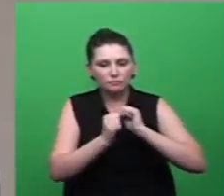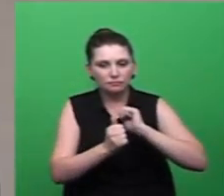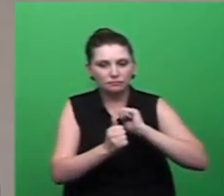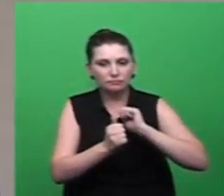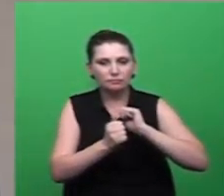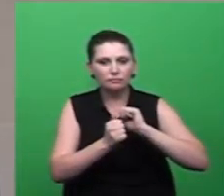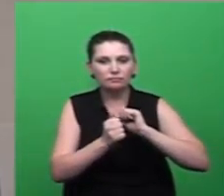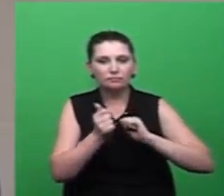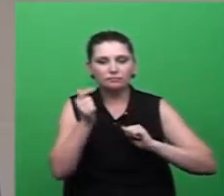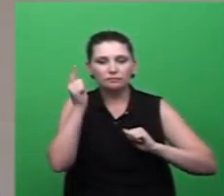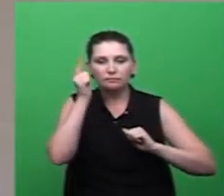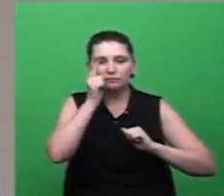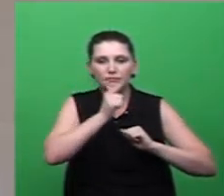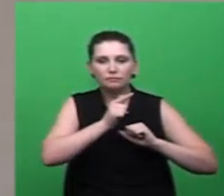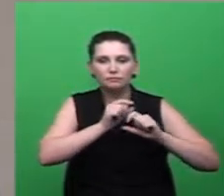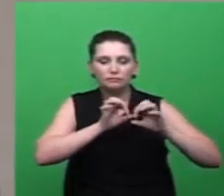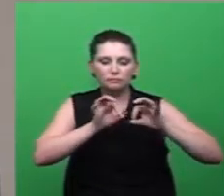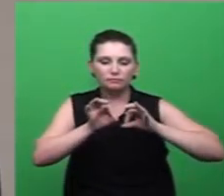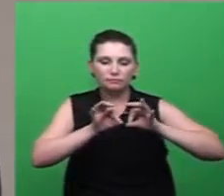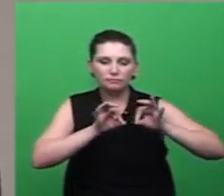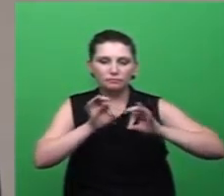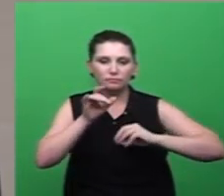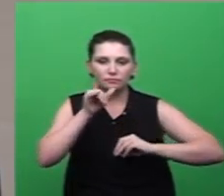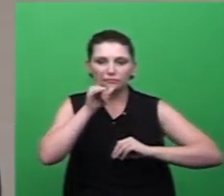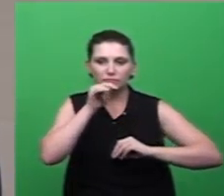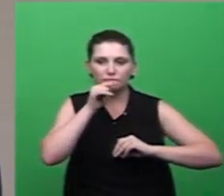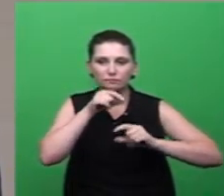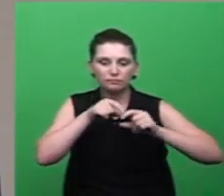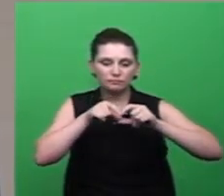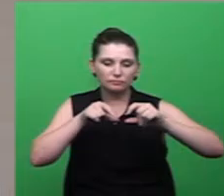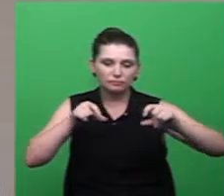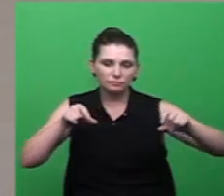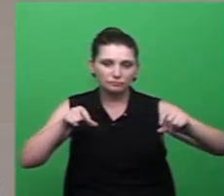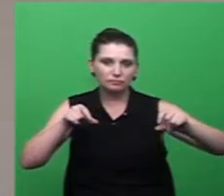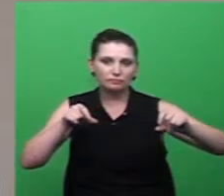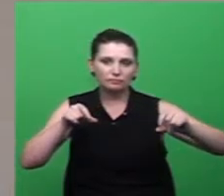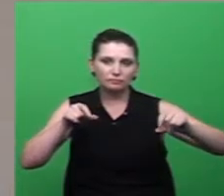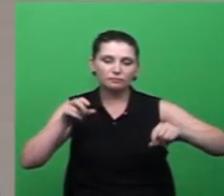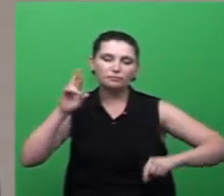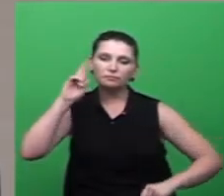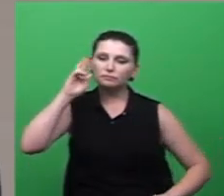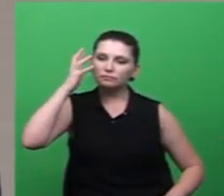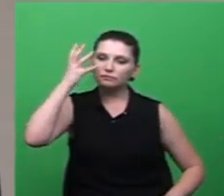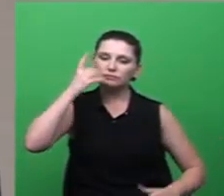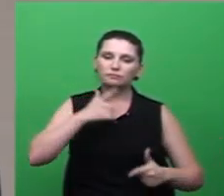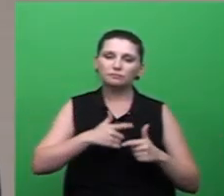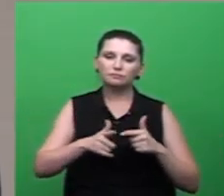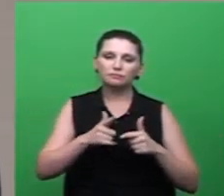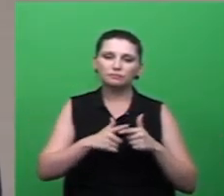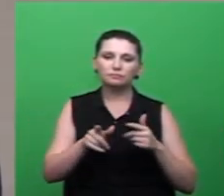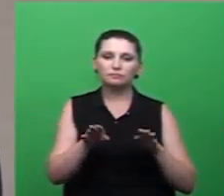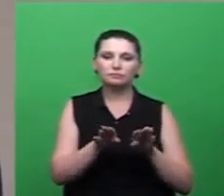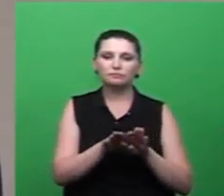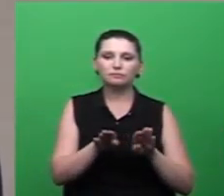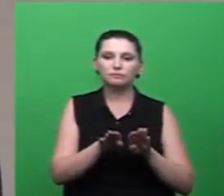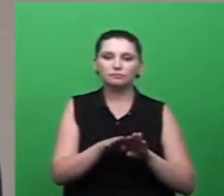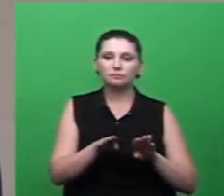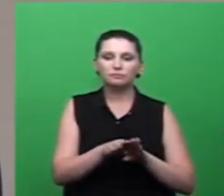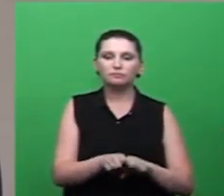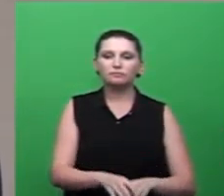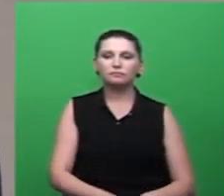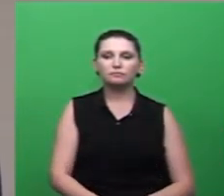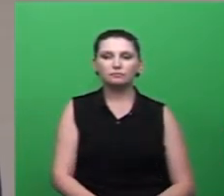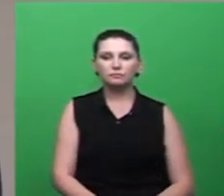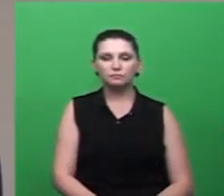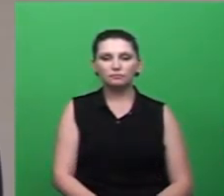canalize aquela vertente e também resolva alguns problemas que hoje